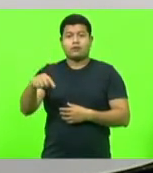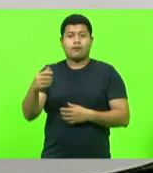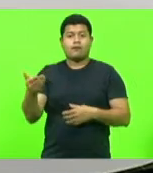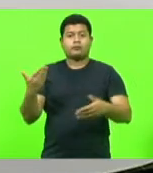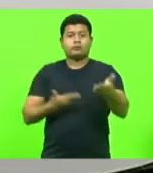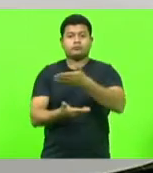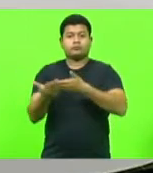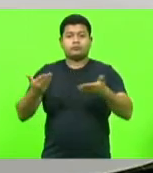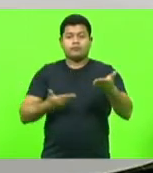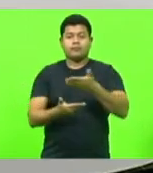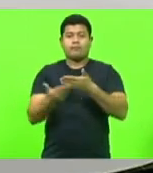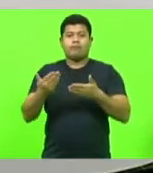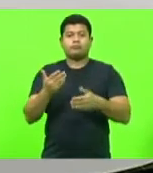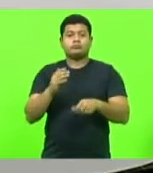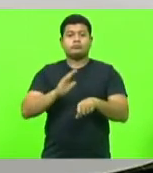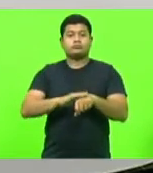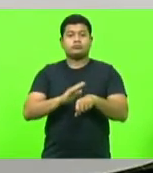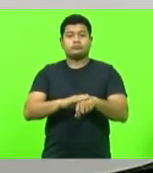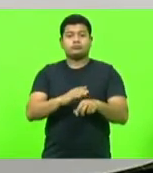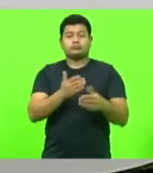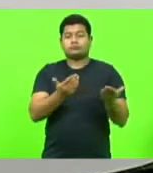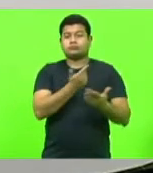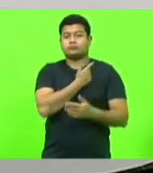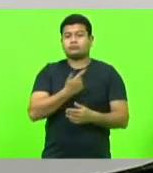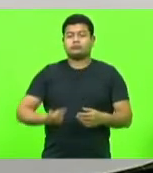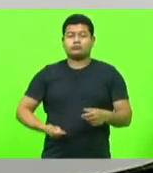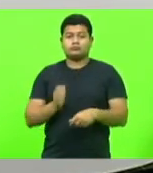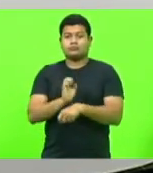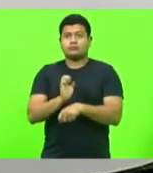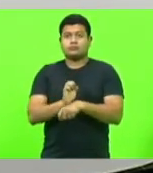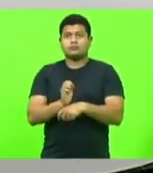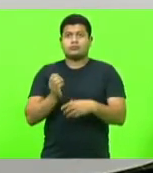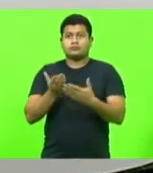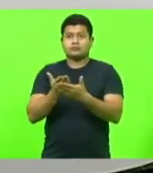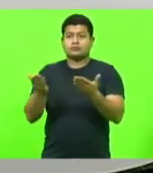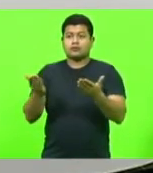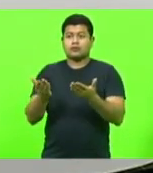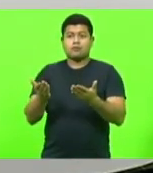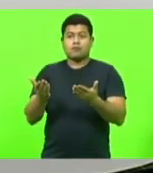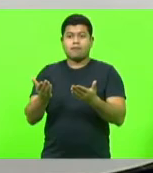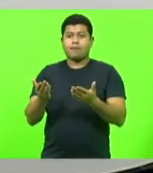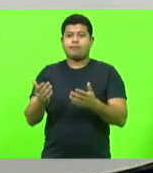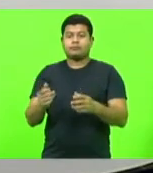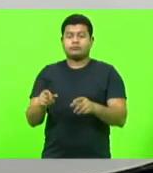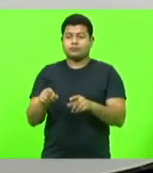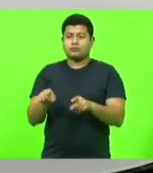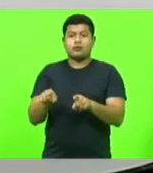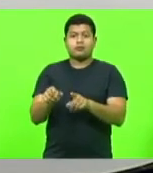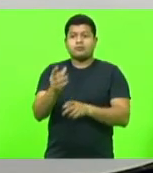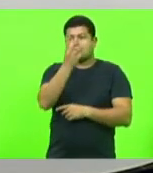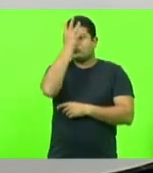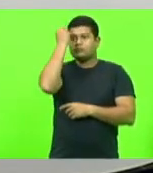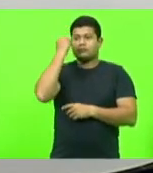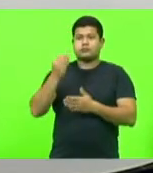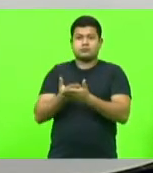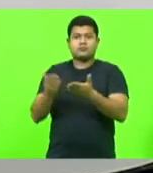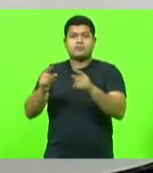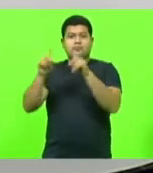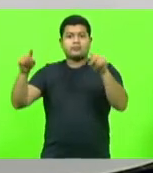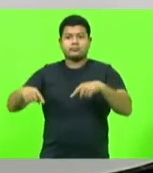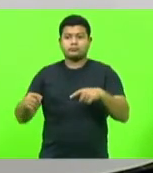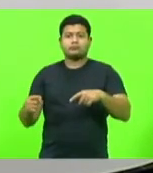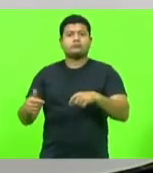para essas questões, que não se ouvide dos funcionários da saúde, que foram os guerreiros esse ano, que